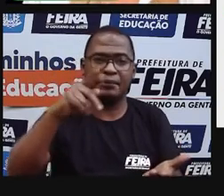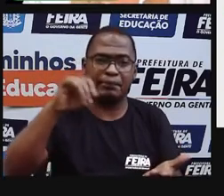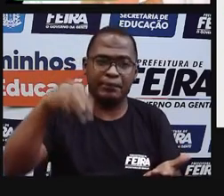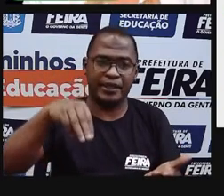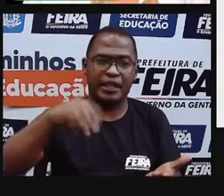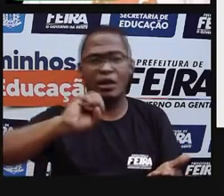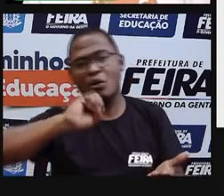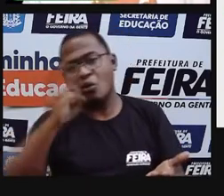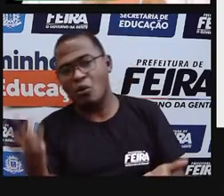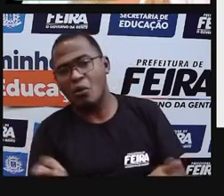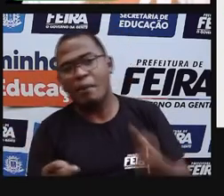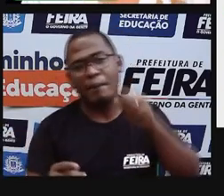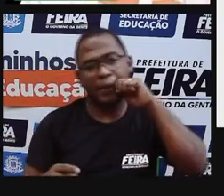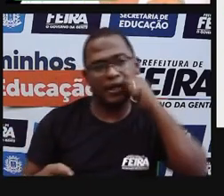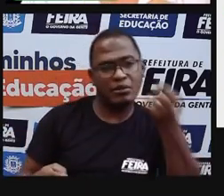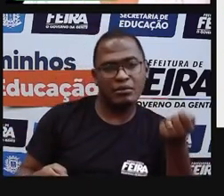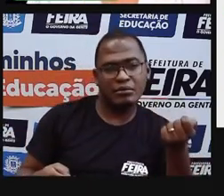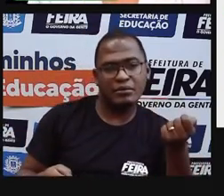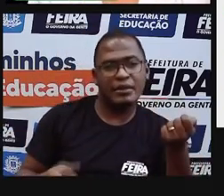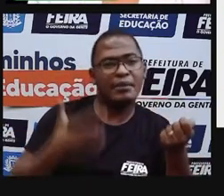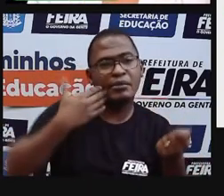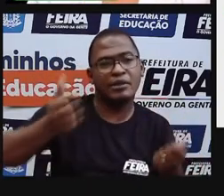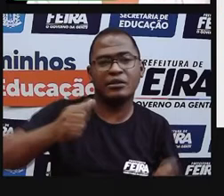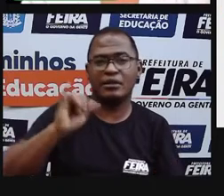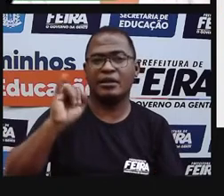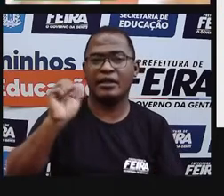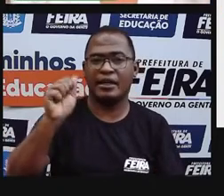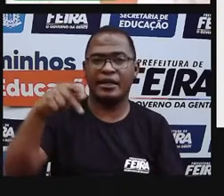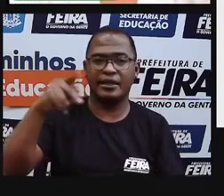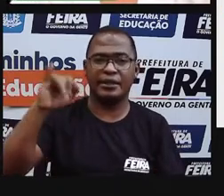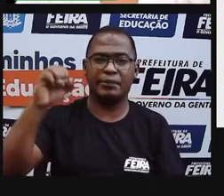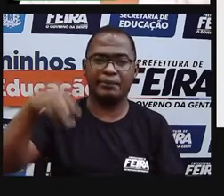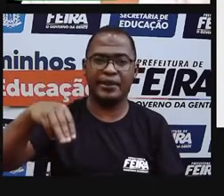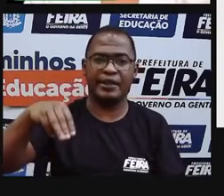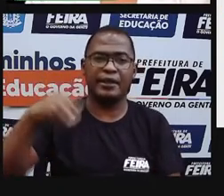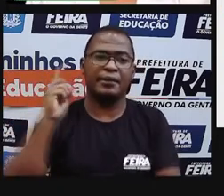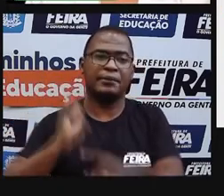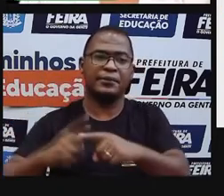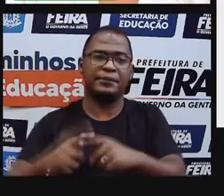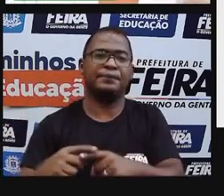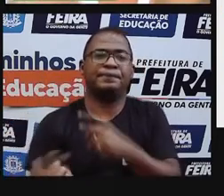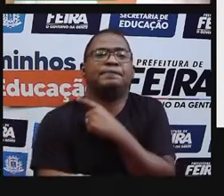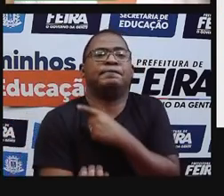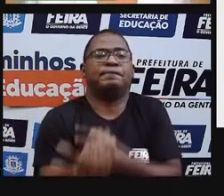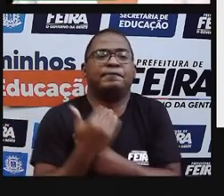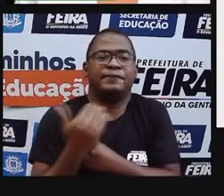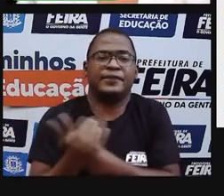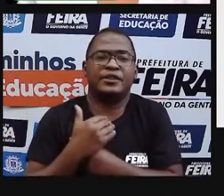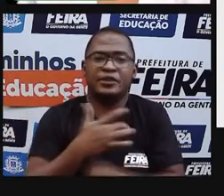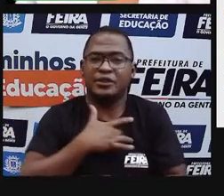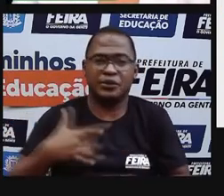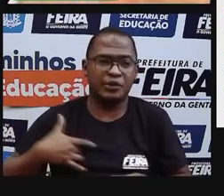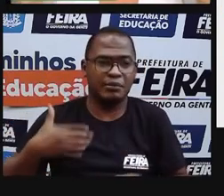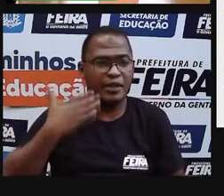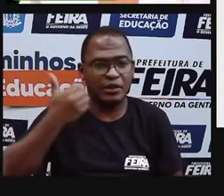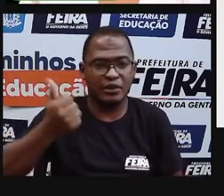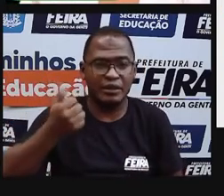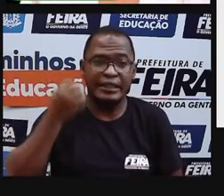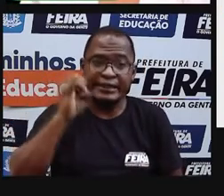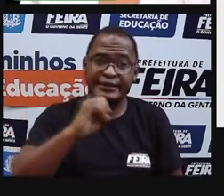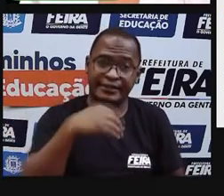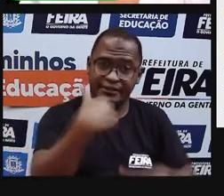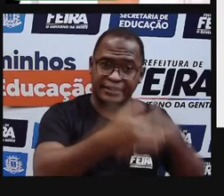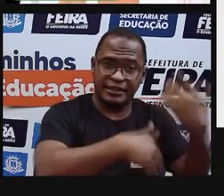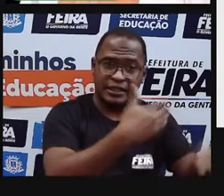E quando a gente se previne, a gente vai se livrar de uma doença que, possivelmente, a gente ficaria internado, faria uma cirurgia, gastaria com